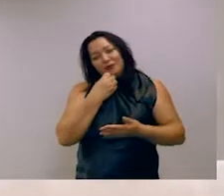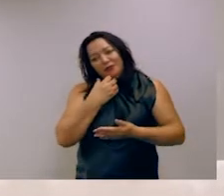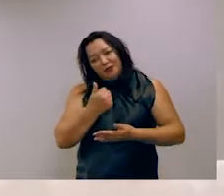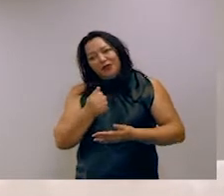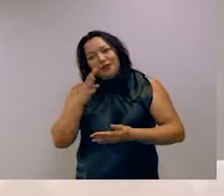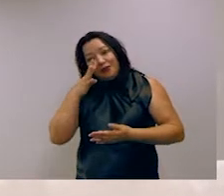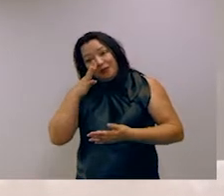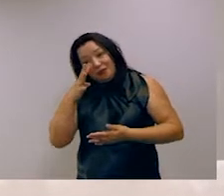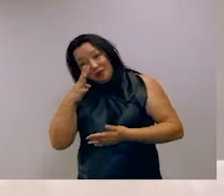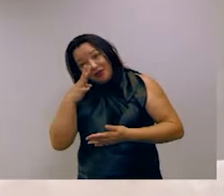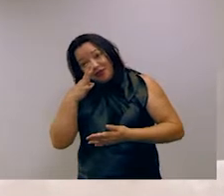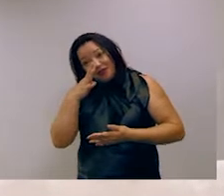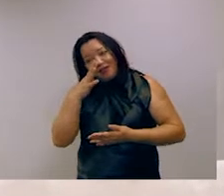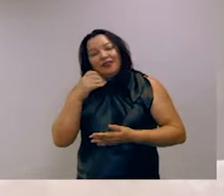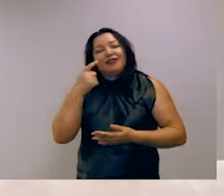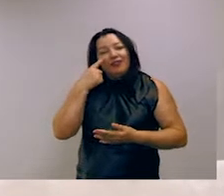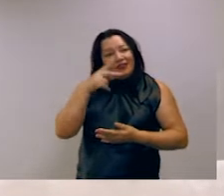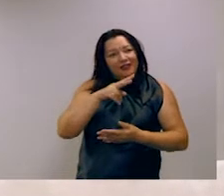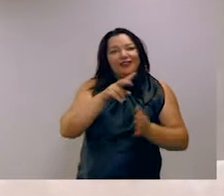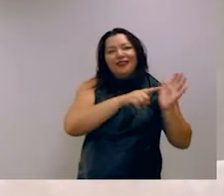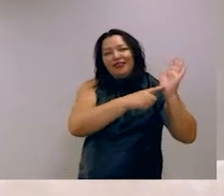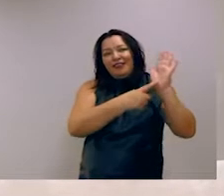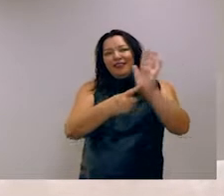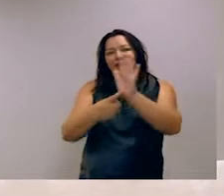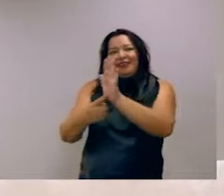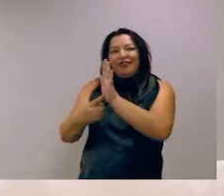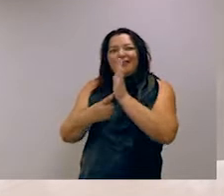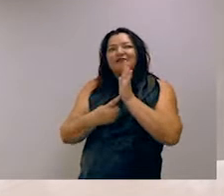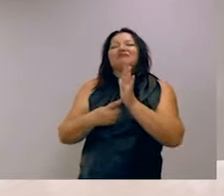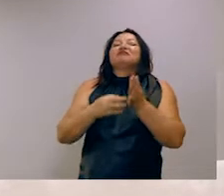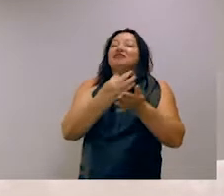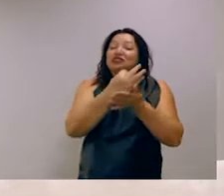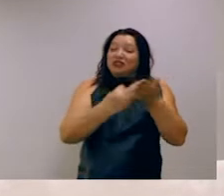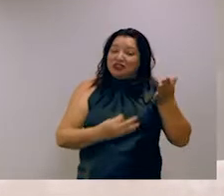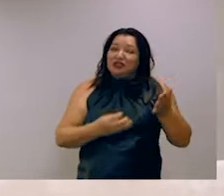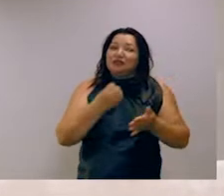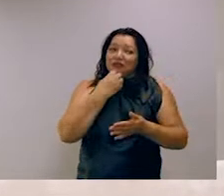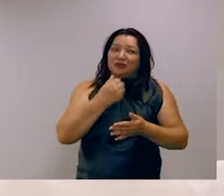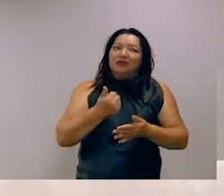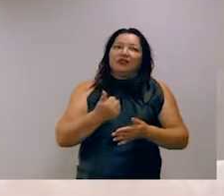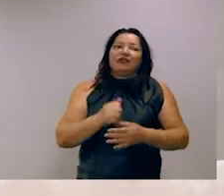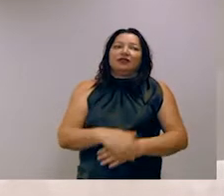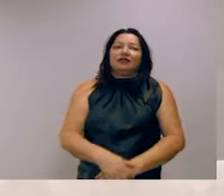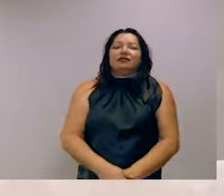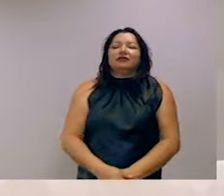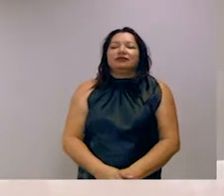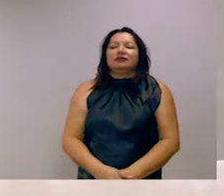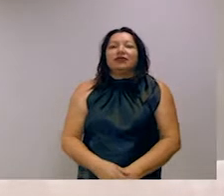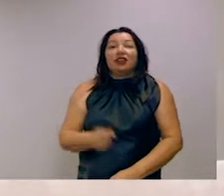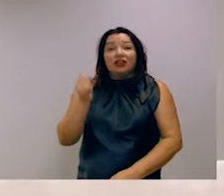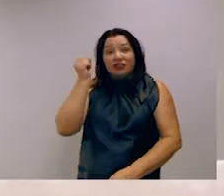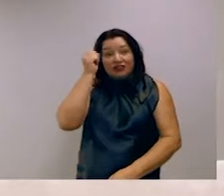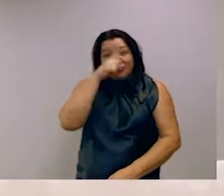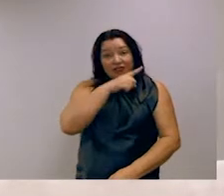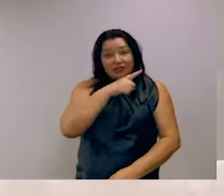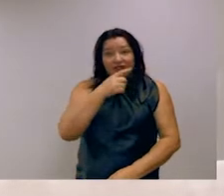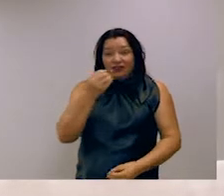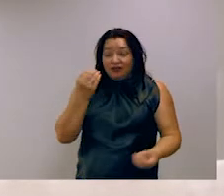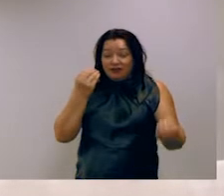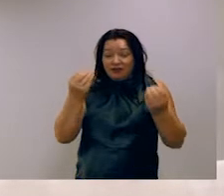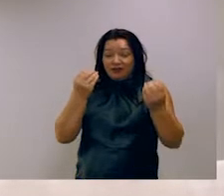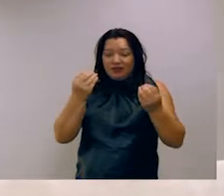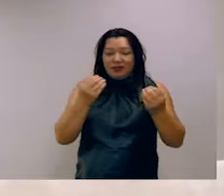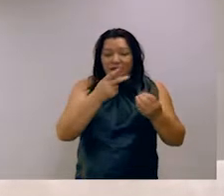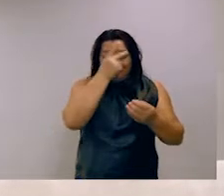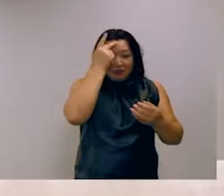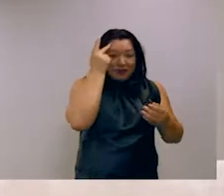Depois eu vou publicar os meus slides e ver o tipo de texto que foi gerado que é dificilmente distinguível de um texto que seria escrito para um